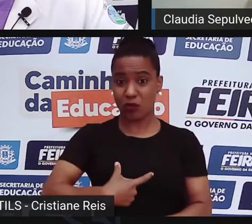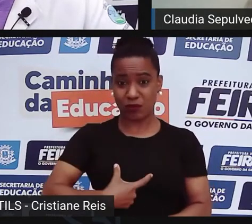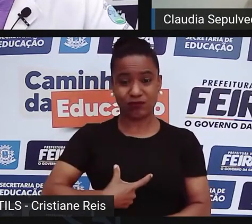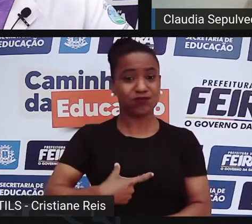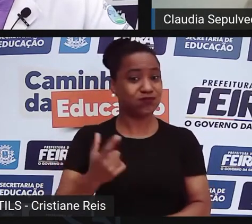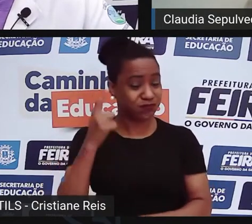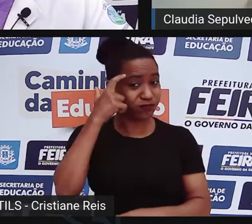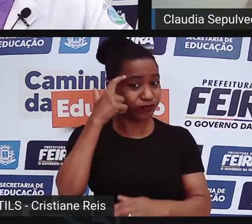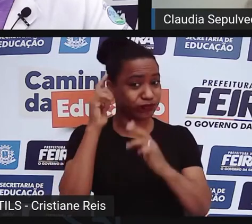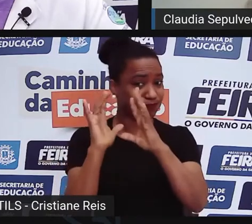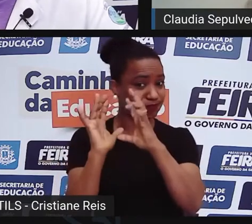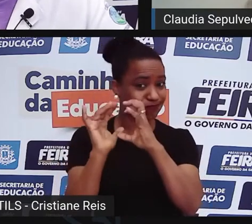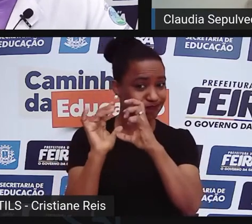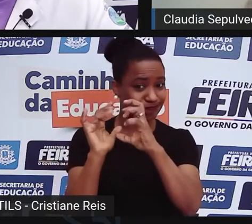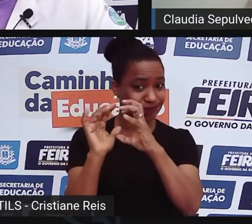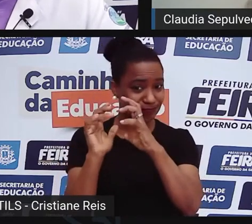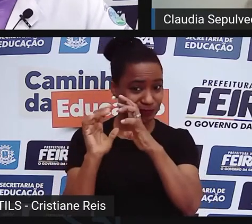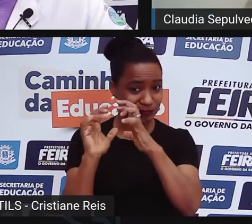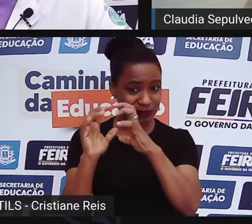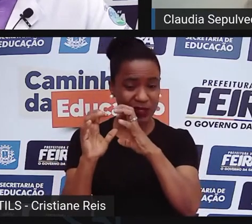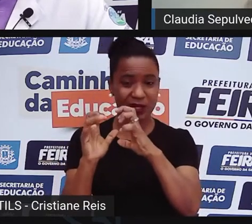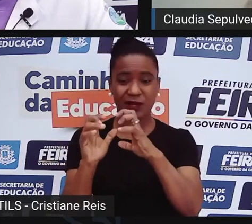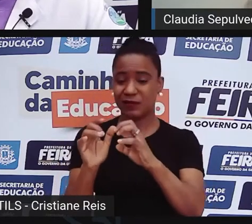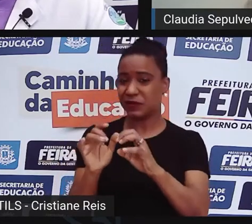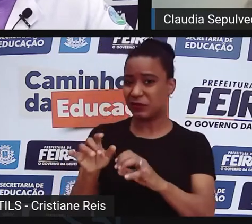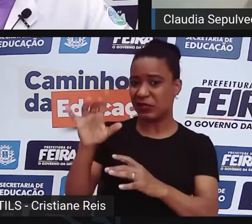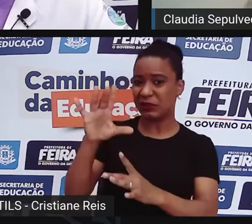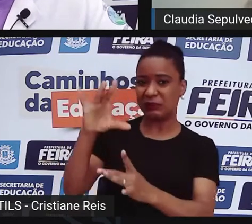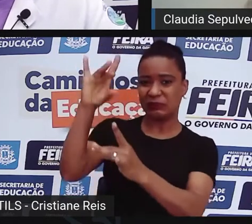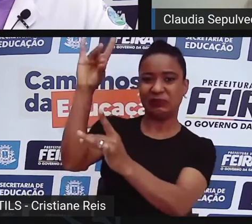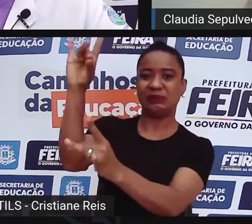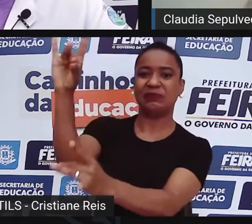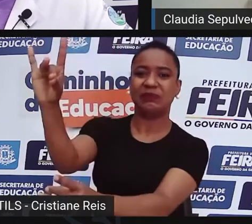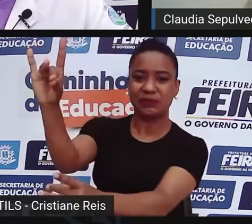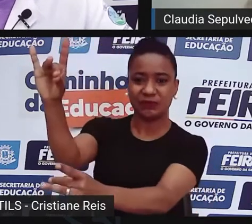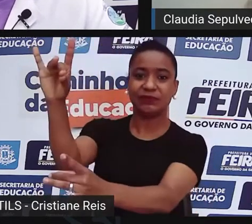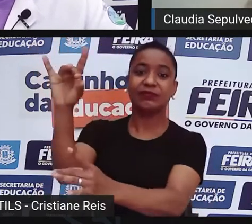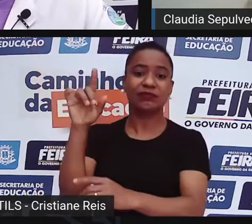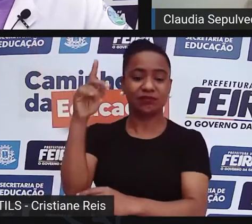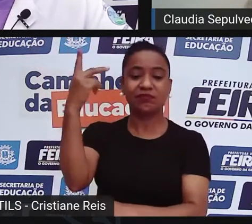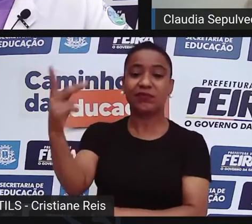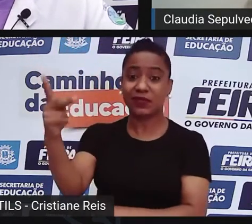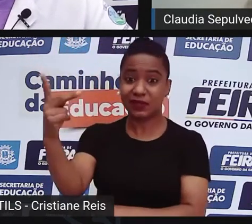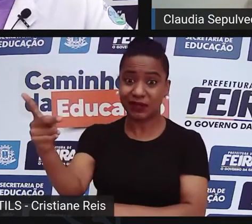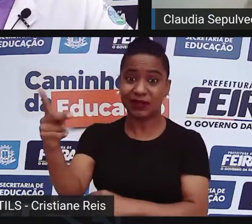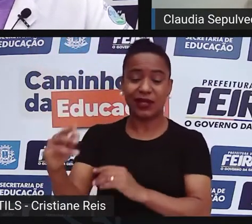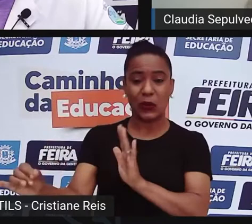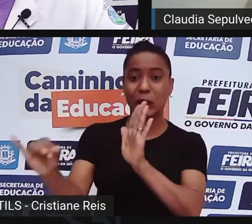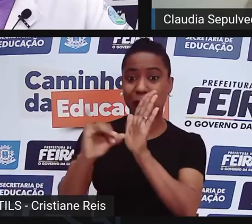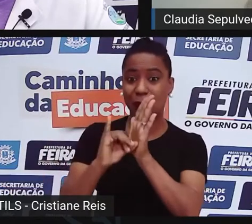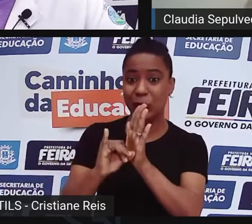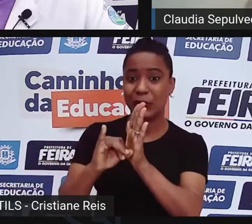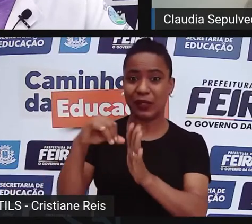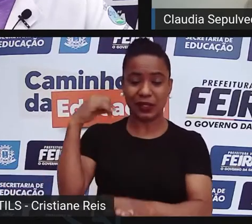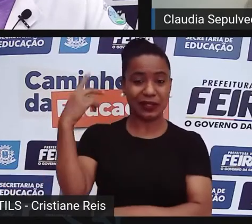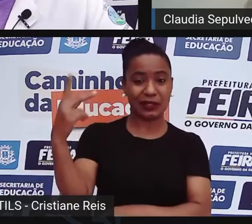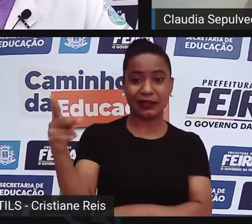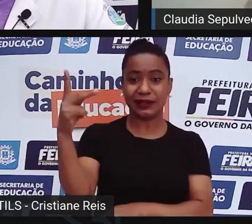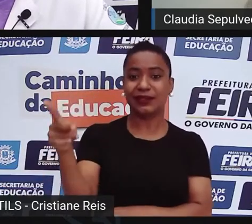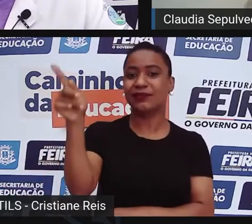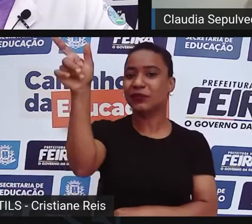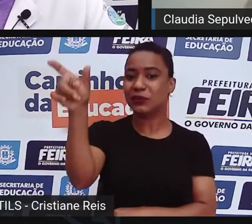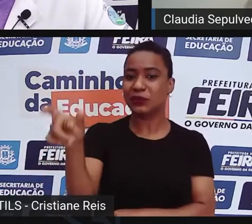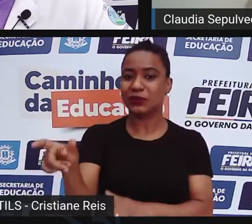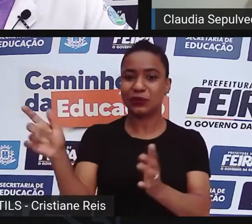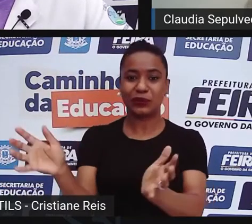atribuídos a esse conjunto de pessoas correlacionado com esse conjunto de estruturas físicas e também de atributos, digamos assim, de